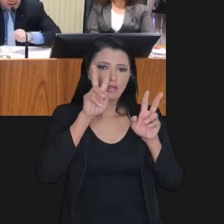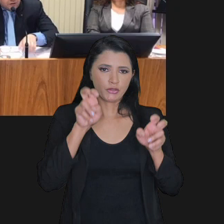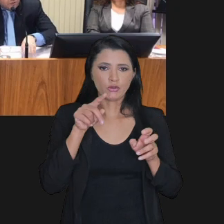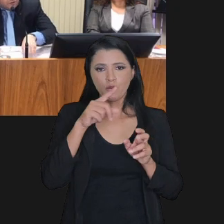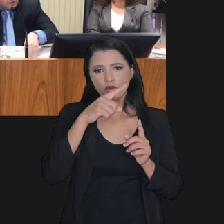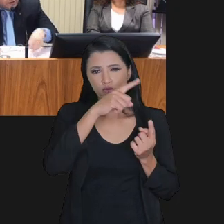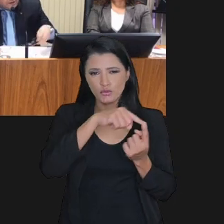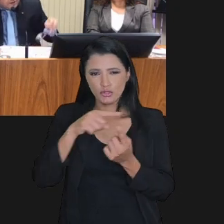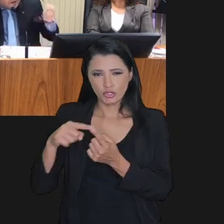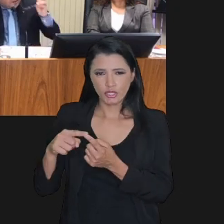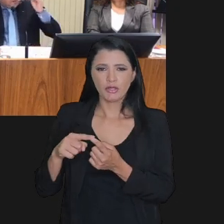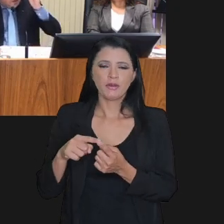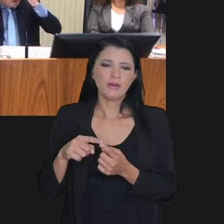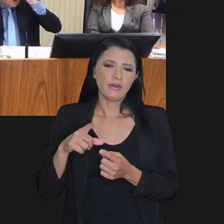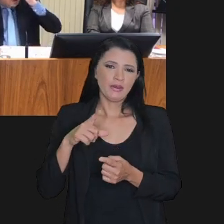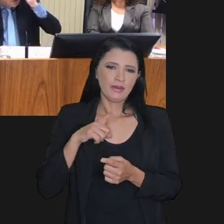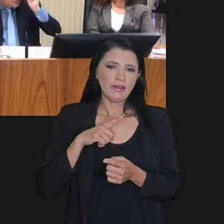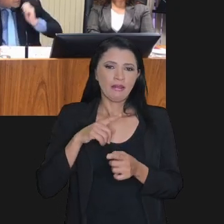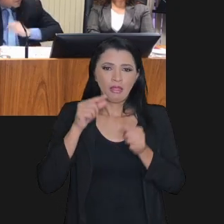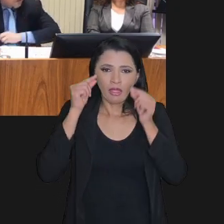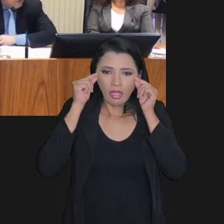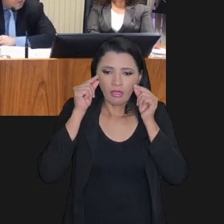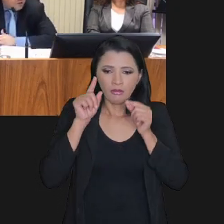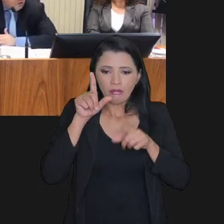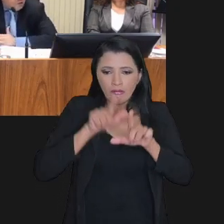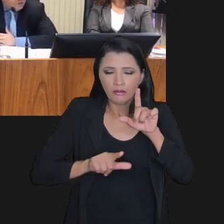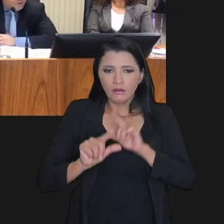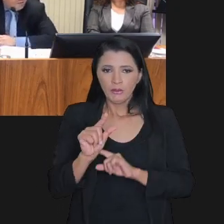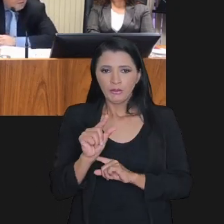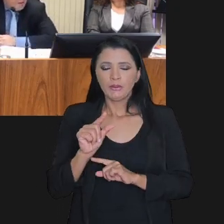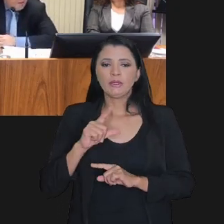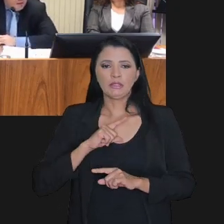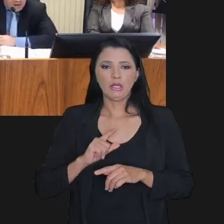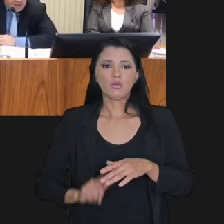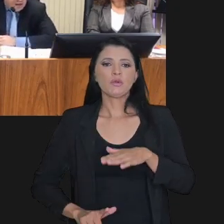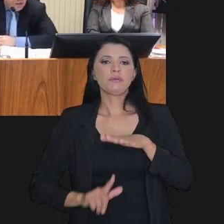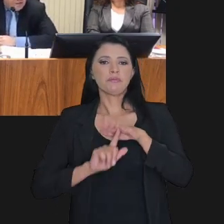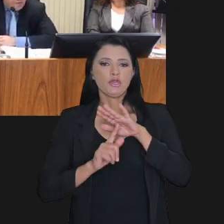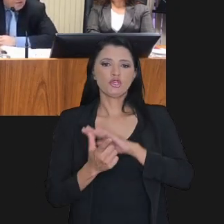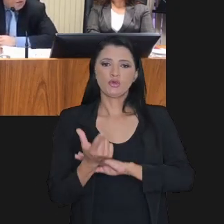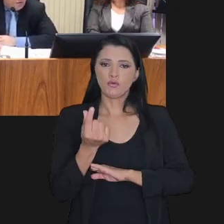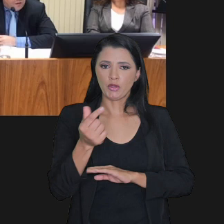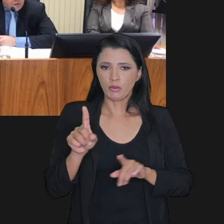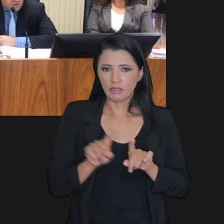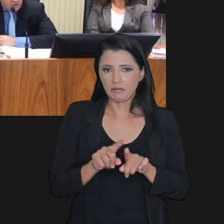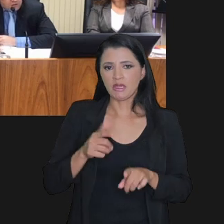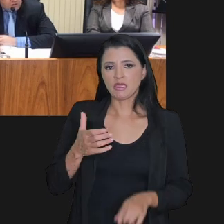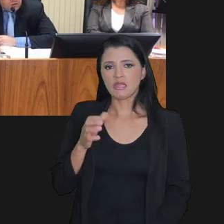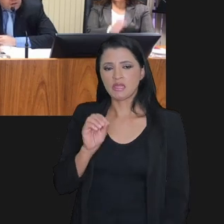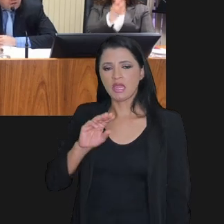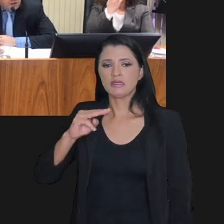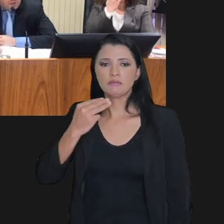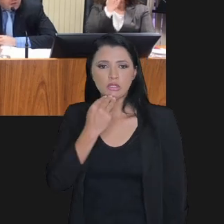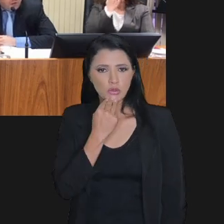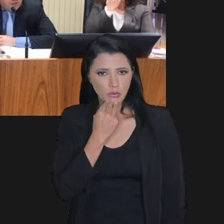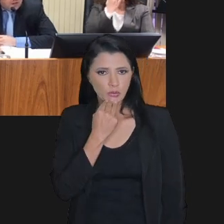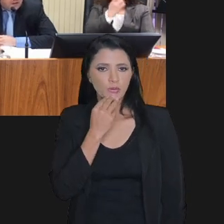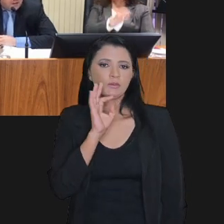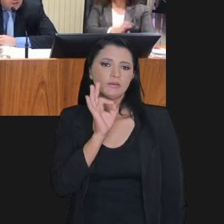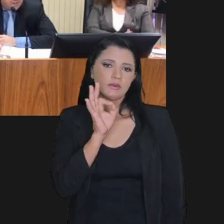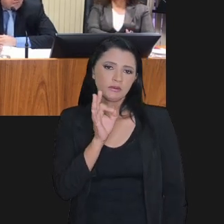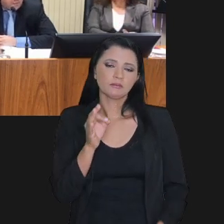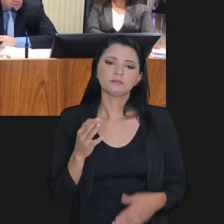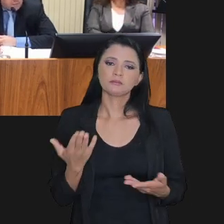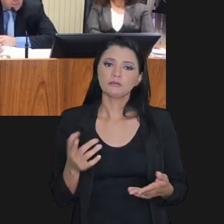Ainda sobre as modalidades de transação, quando a letra fica muito pequena tem que botar o óculos. Temos limite do valor também de 10 milhões